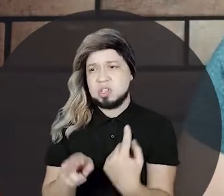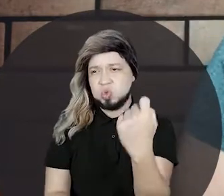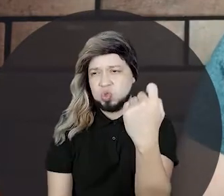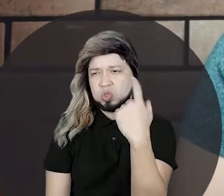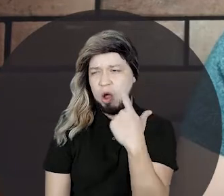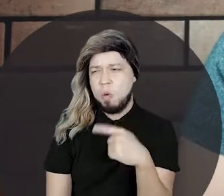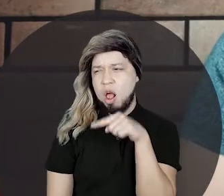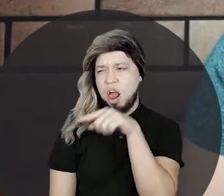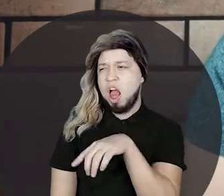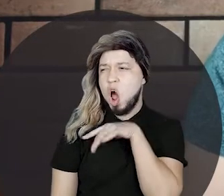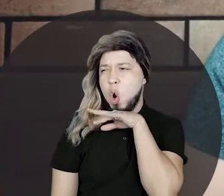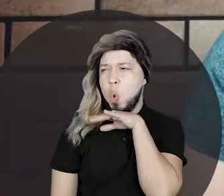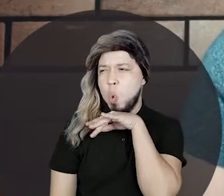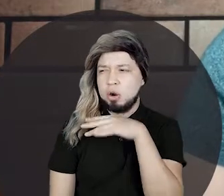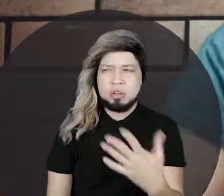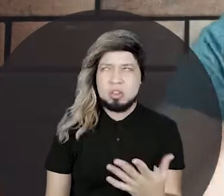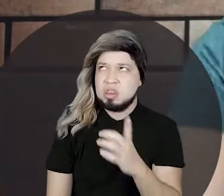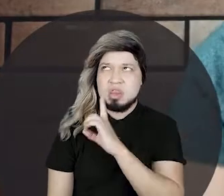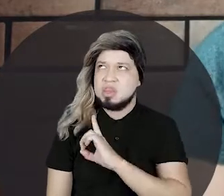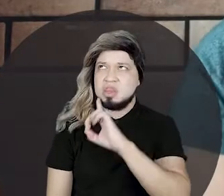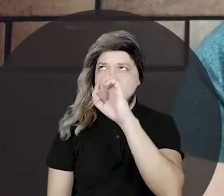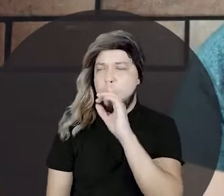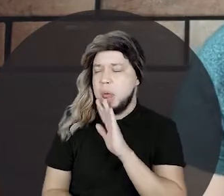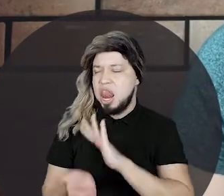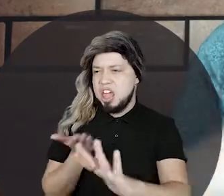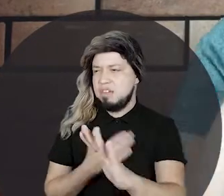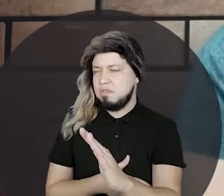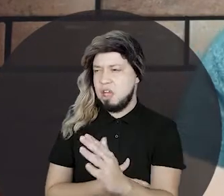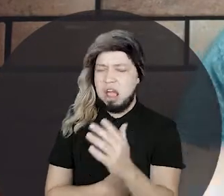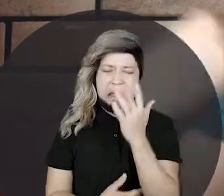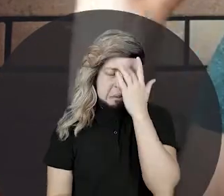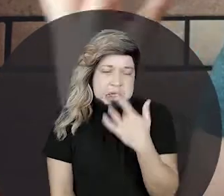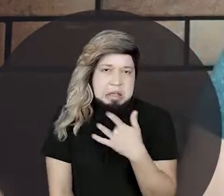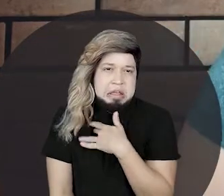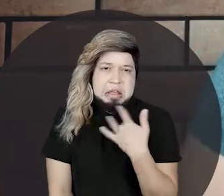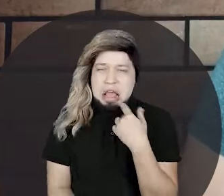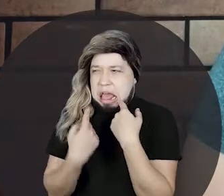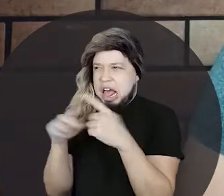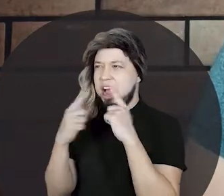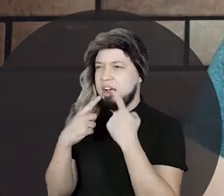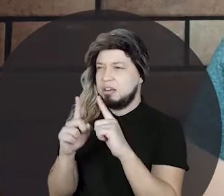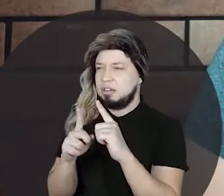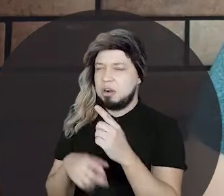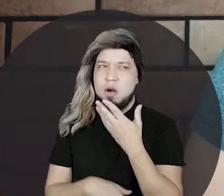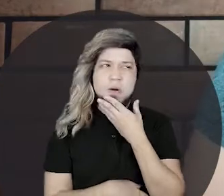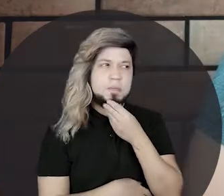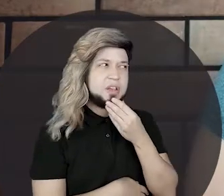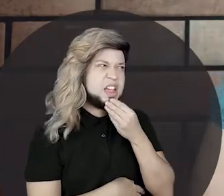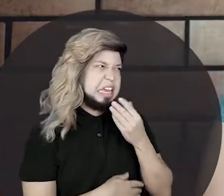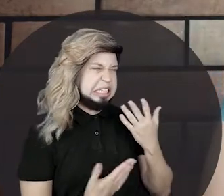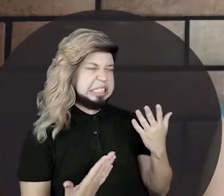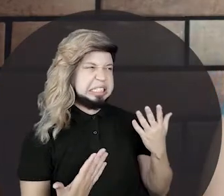pele é só o quente, povo ruim, né? Devo livre a mulher, tudo se benzendo, reclamando do homem. E aí o